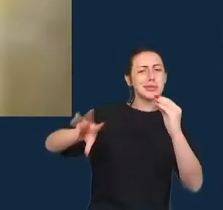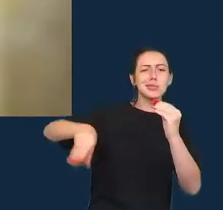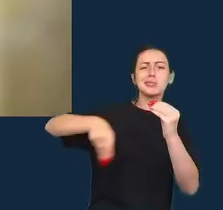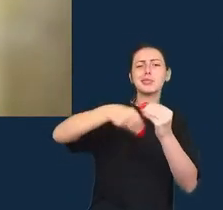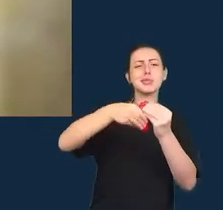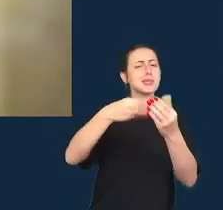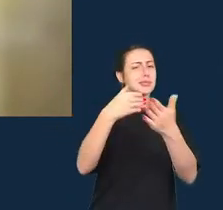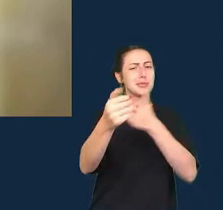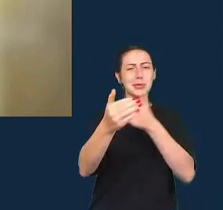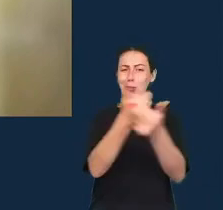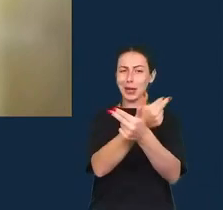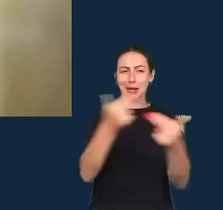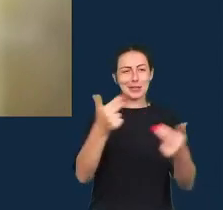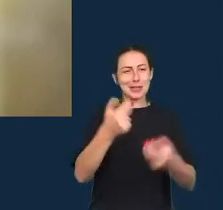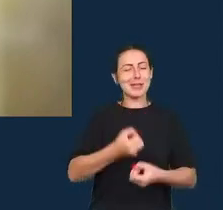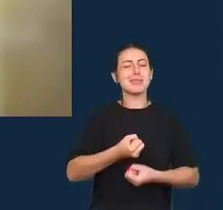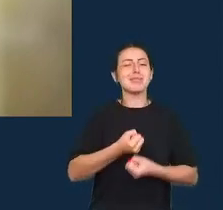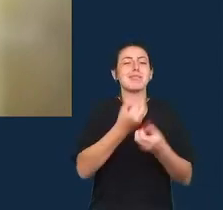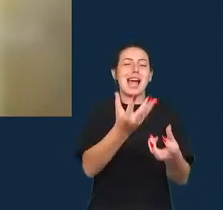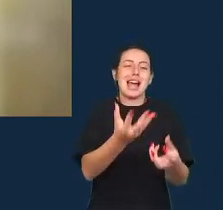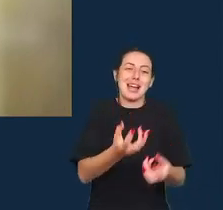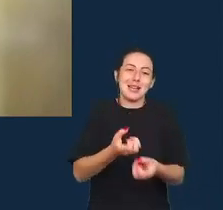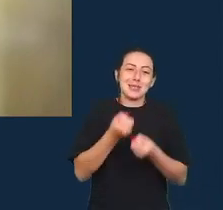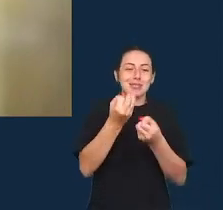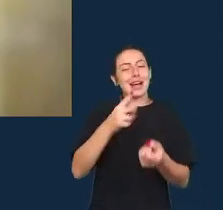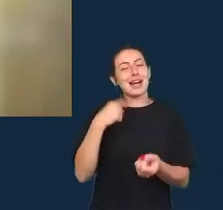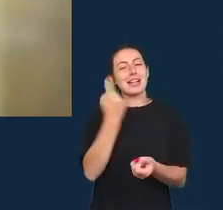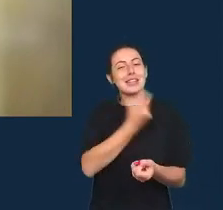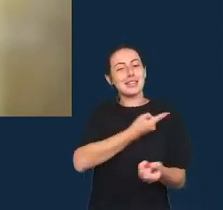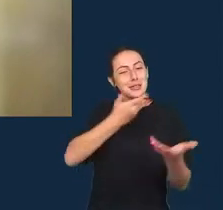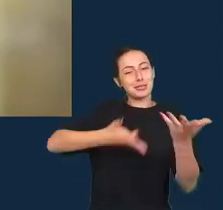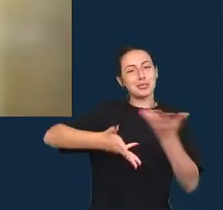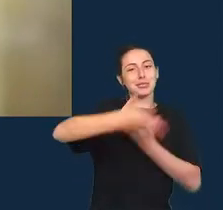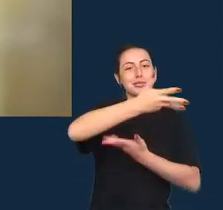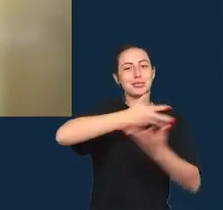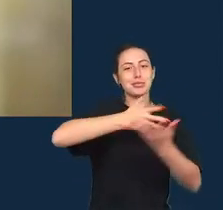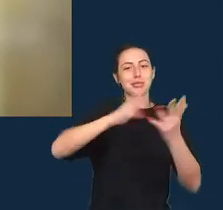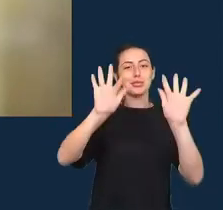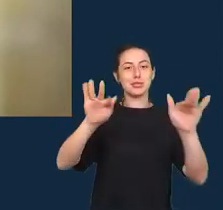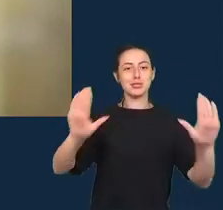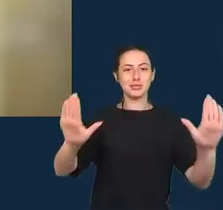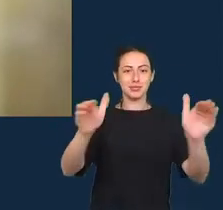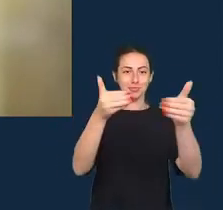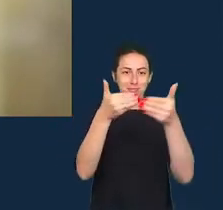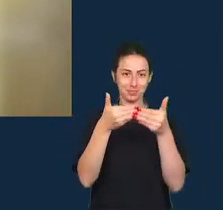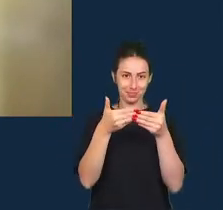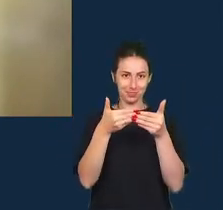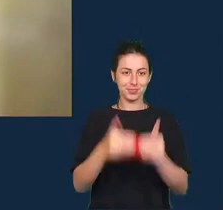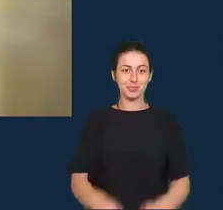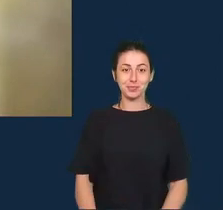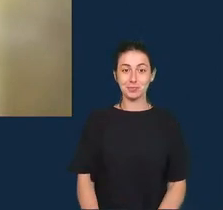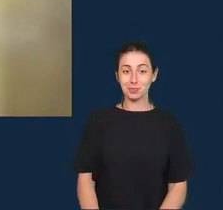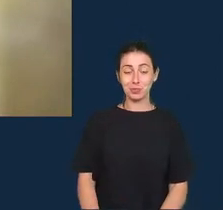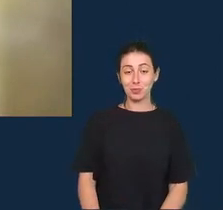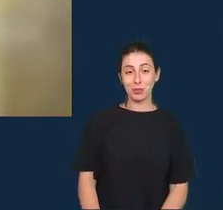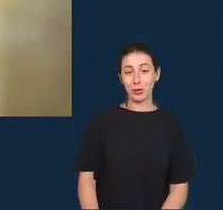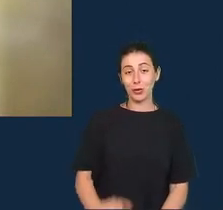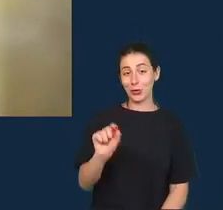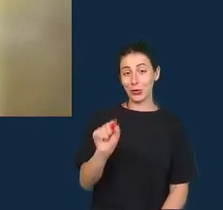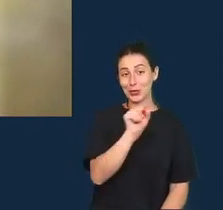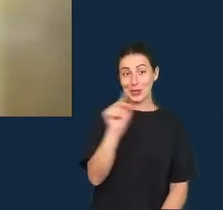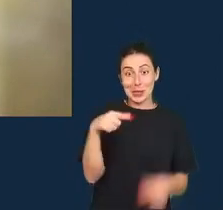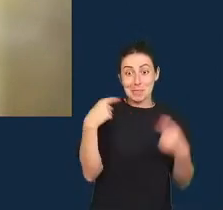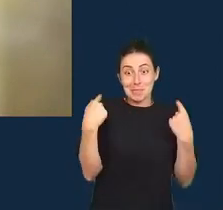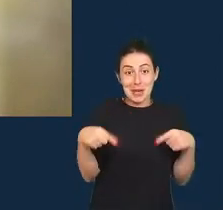gostariam de dizer nessa conversa enfim o que vocês ainda precisam dizer para